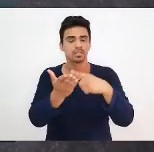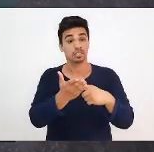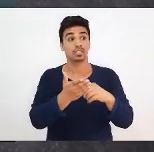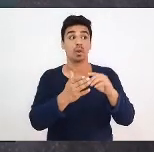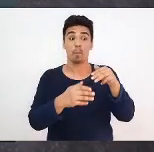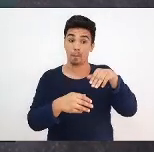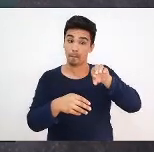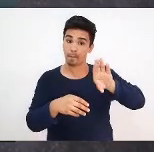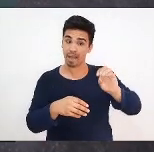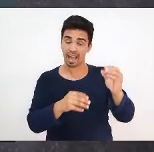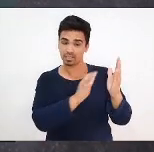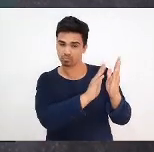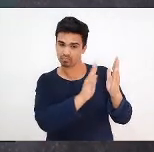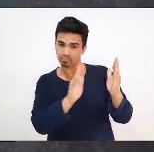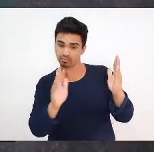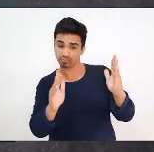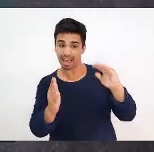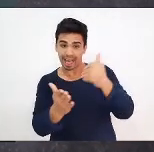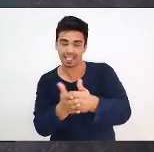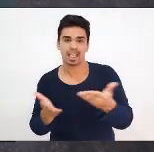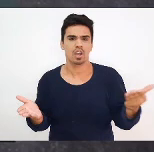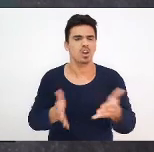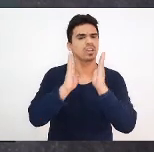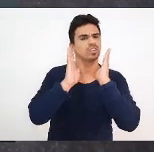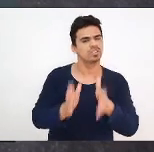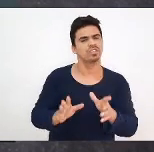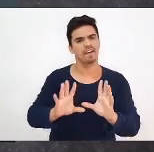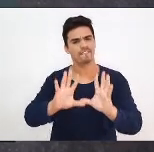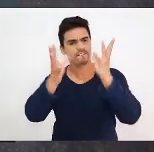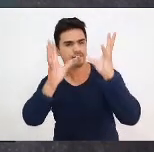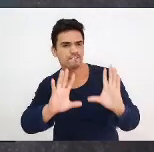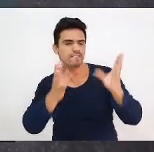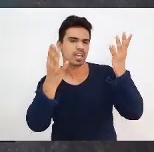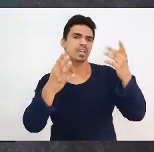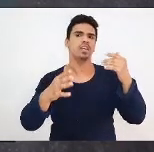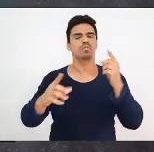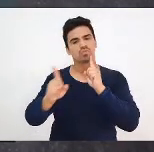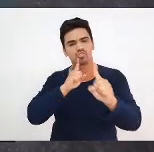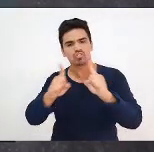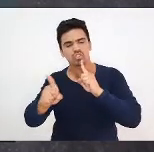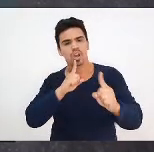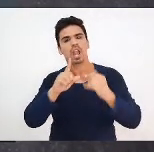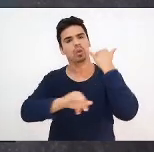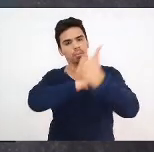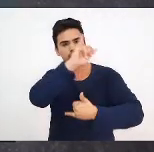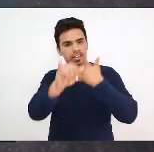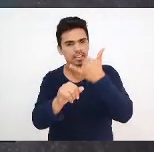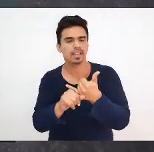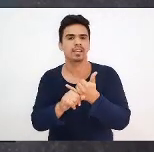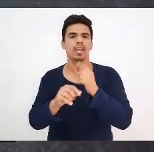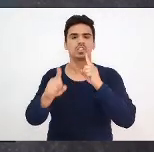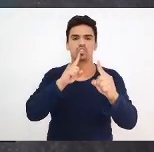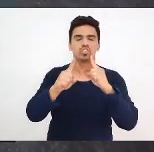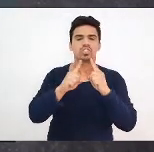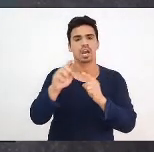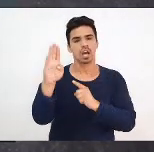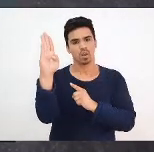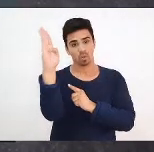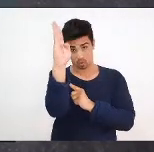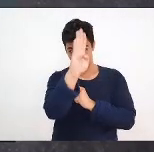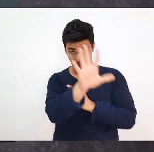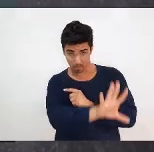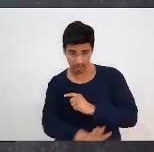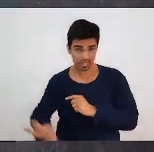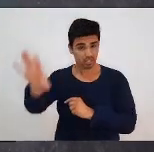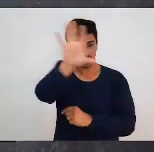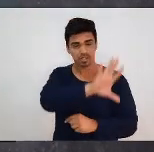eventos, diálogos online, diálogo nacional, diálogos menores,